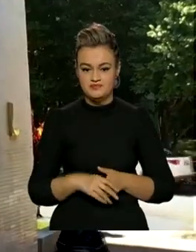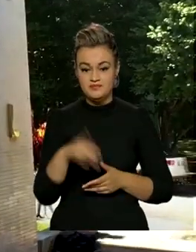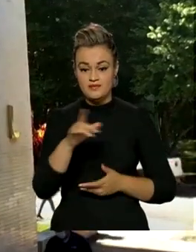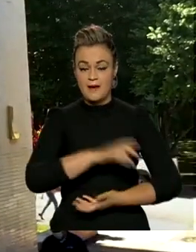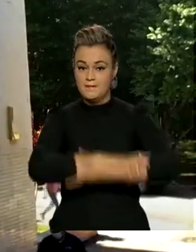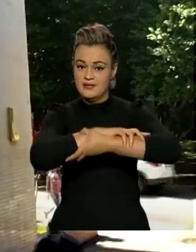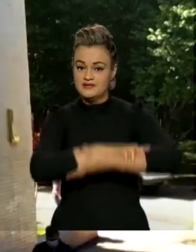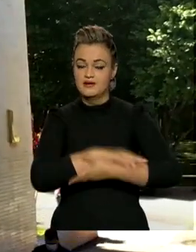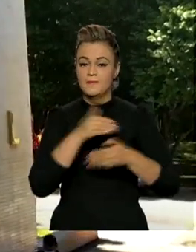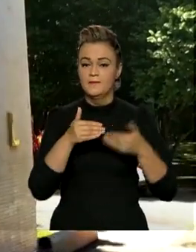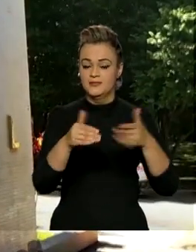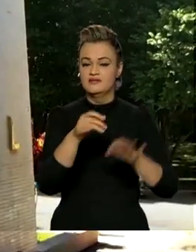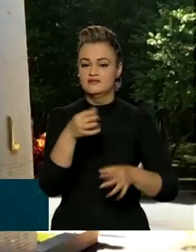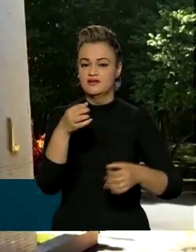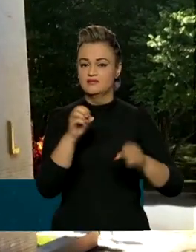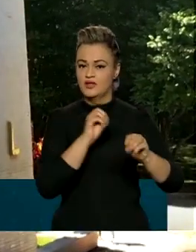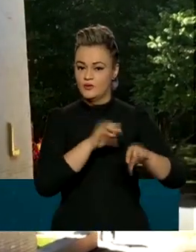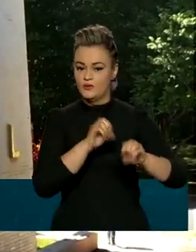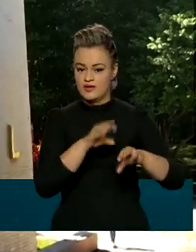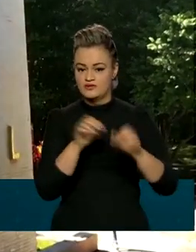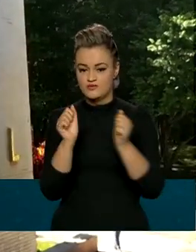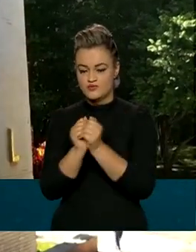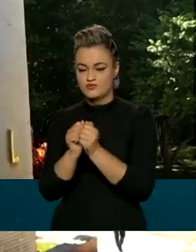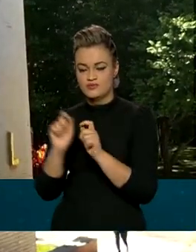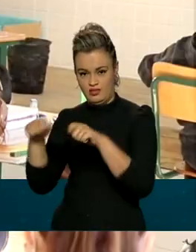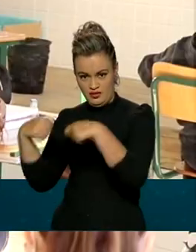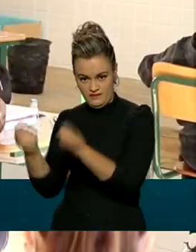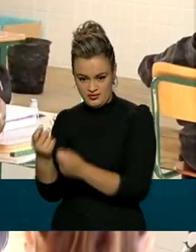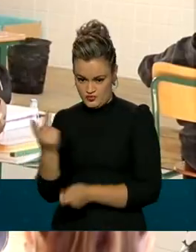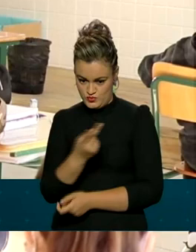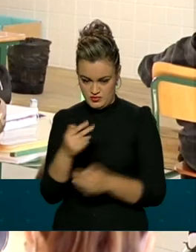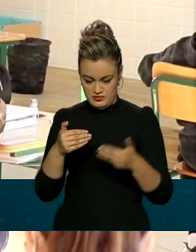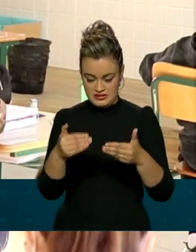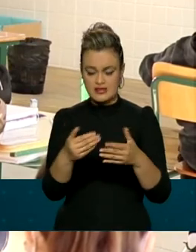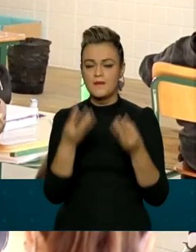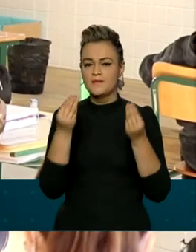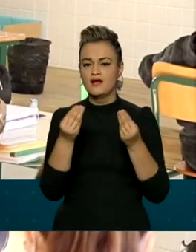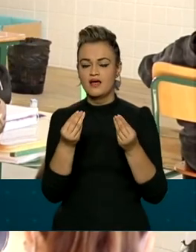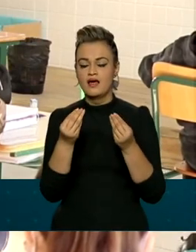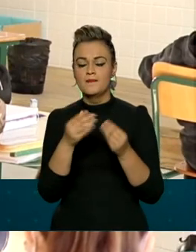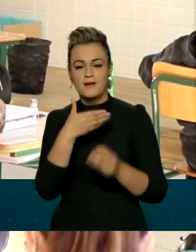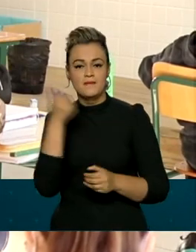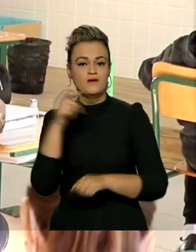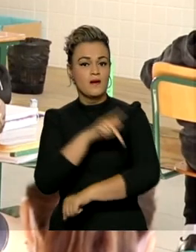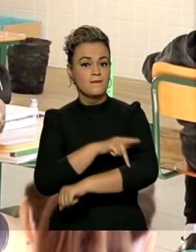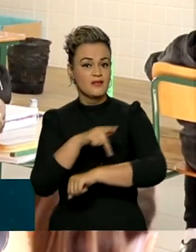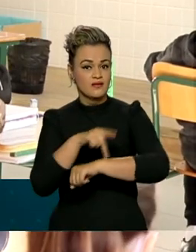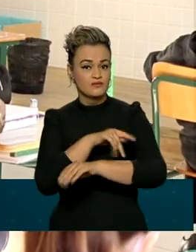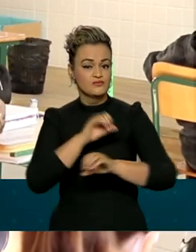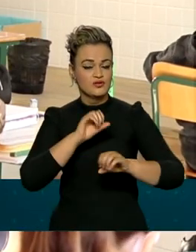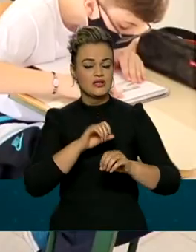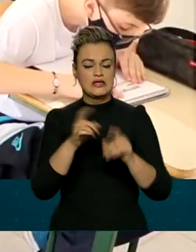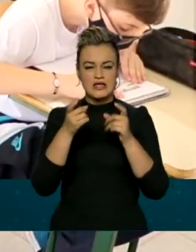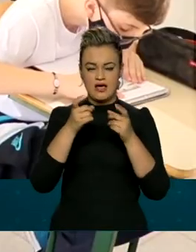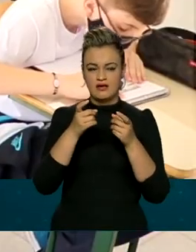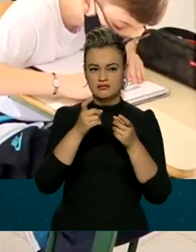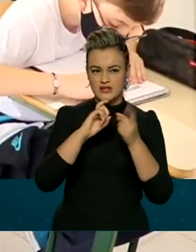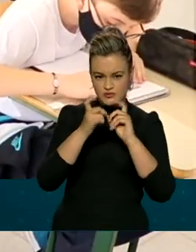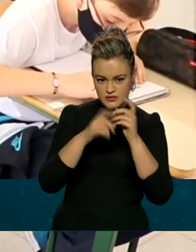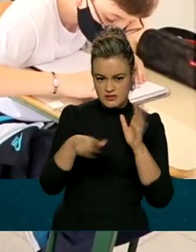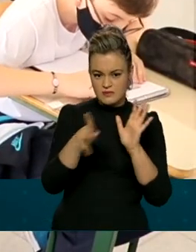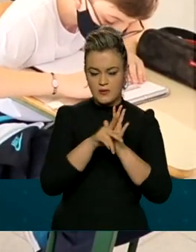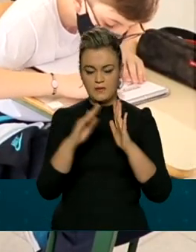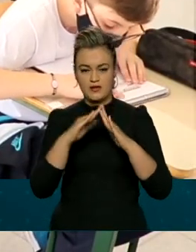parceria do Ministério da Educação com o Ministério da Defesa visa melhorar a pedagogia e administração em